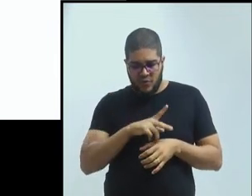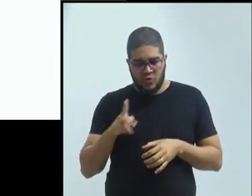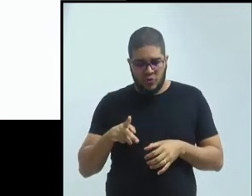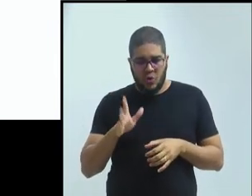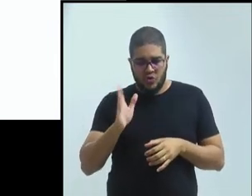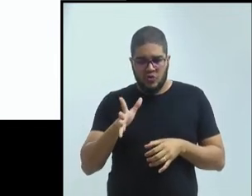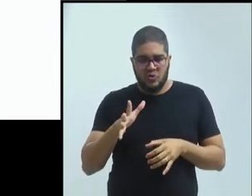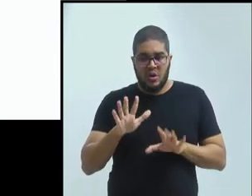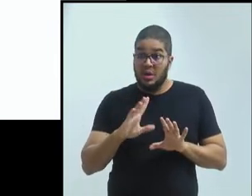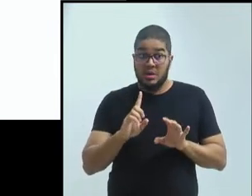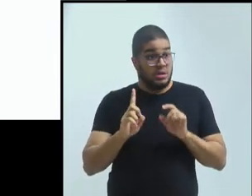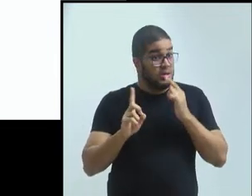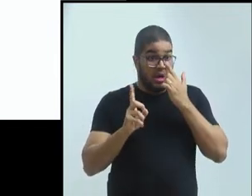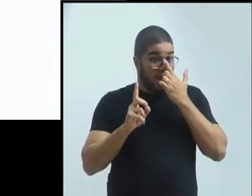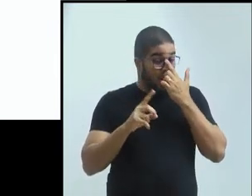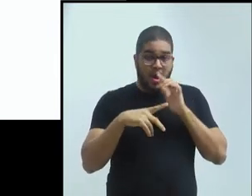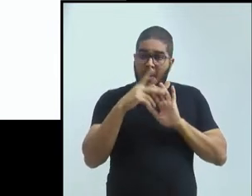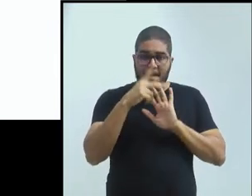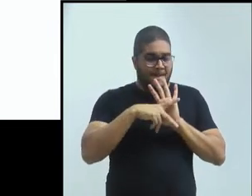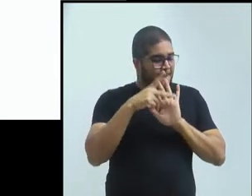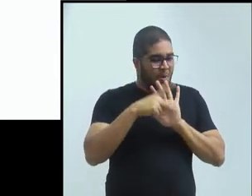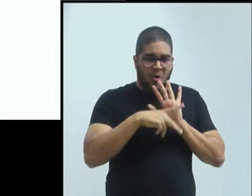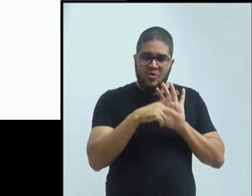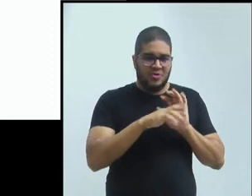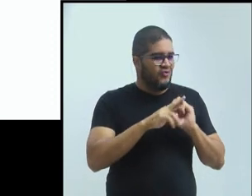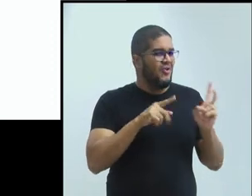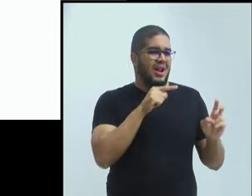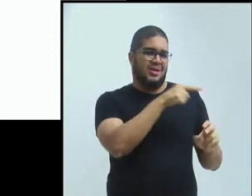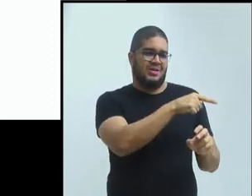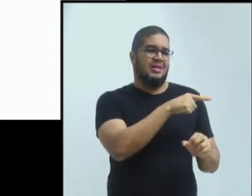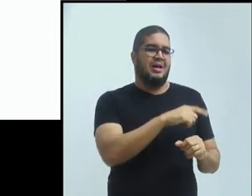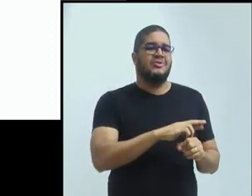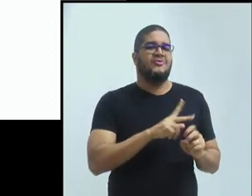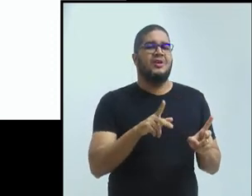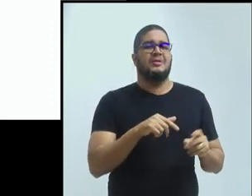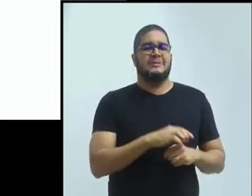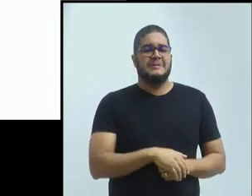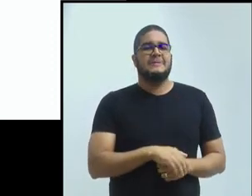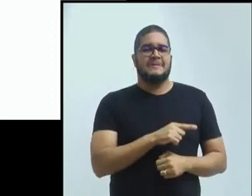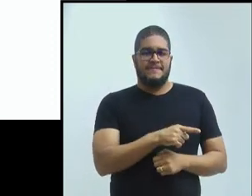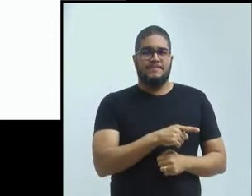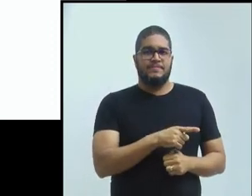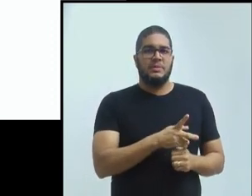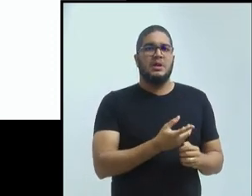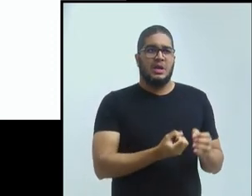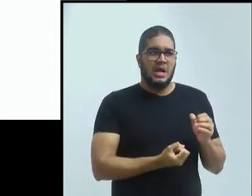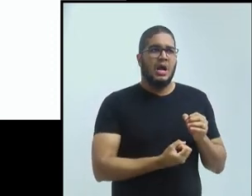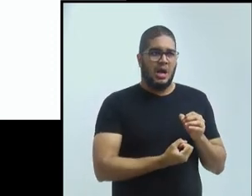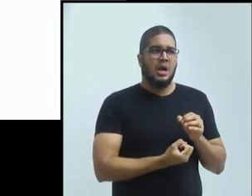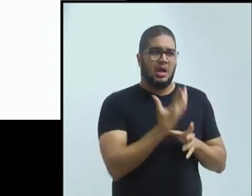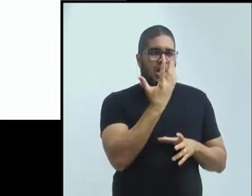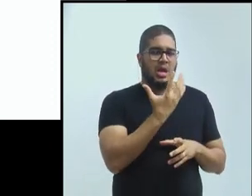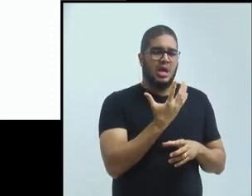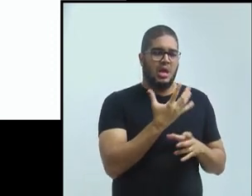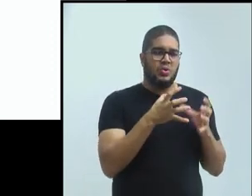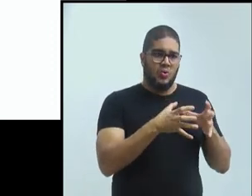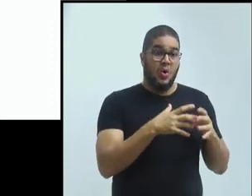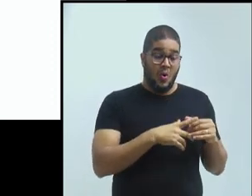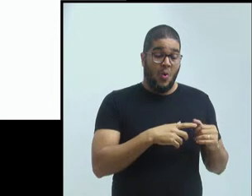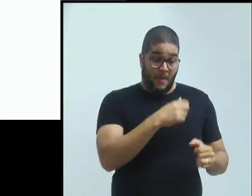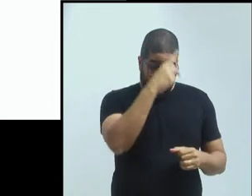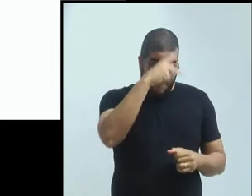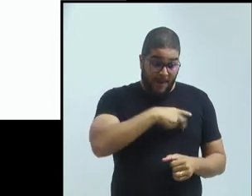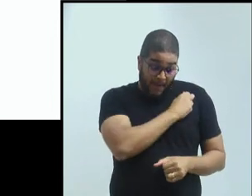formalmente idênticos ao que é a especialização aqui. Você cria uma turma, ele é auto-financiado, os alunos têm que pagar,